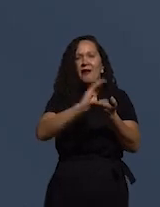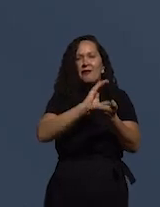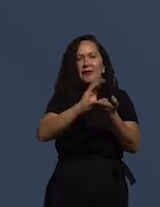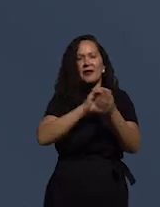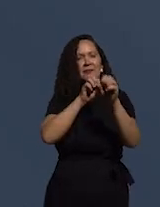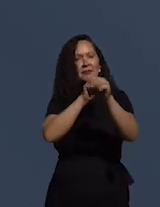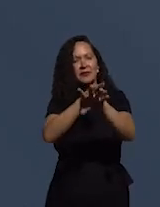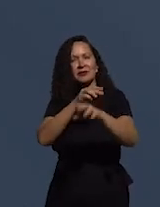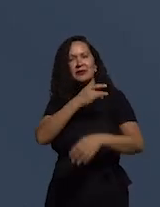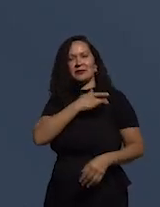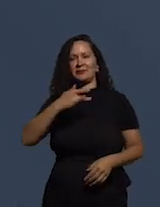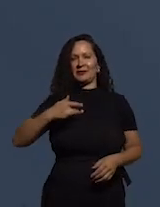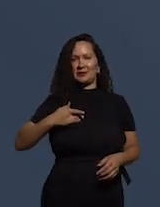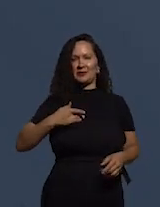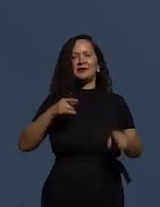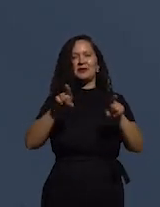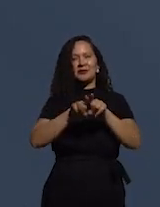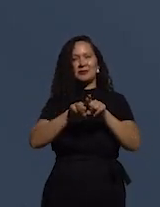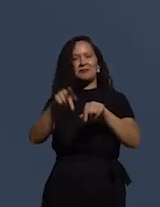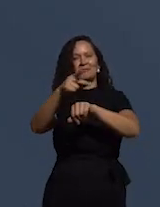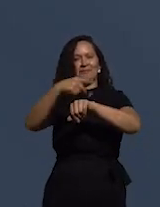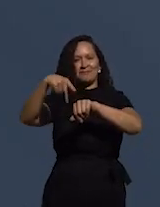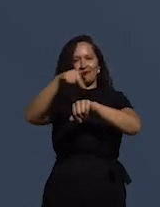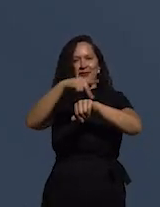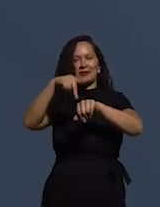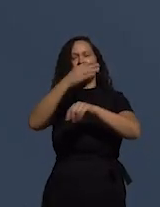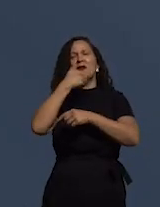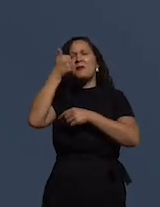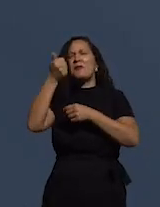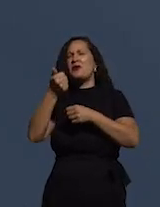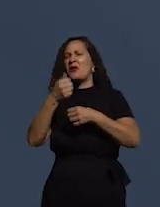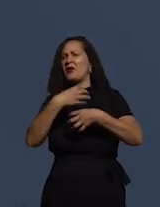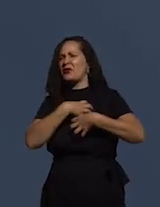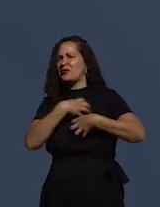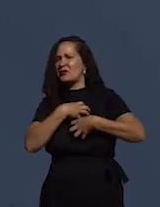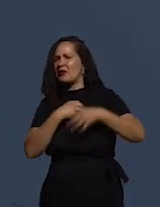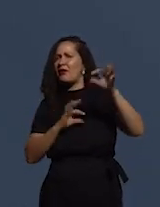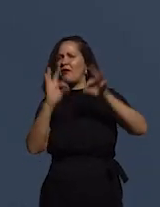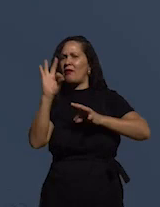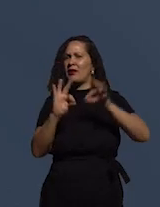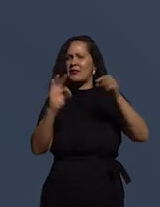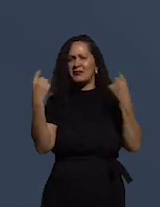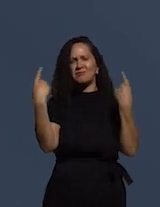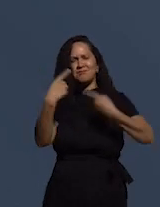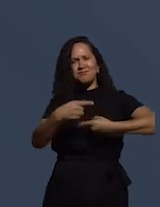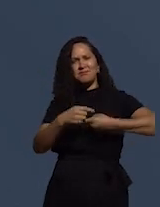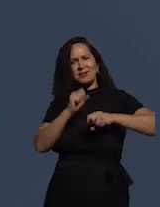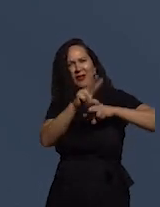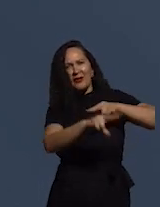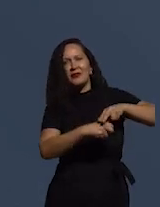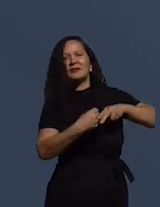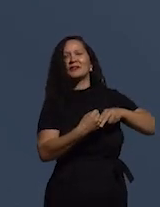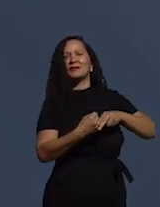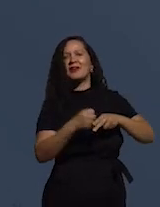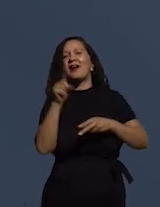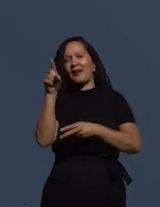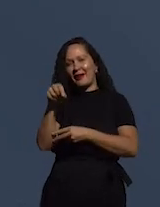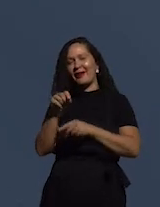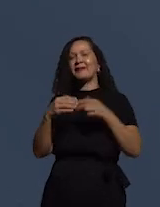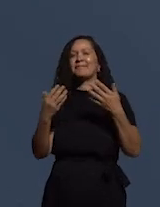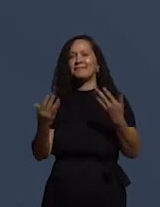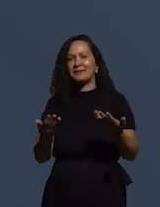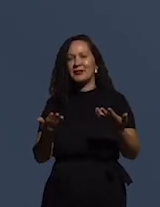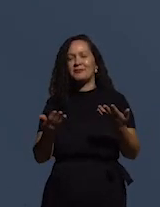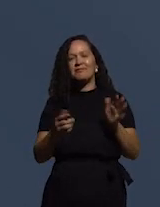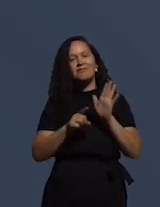e saúde no país. É essa a melhor forma de combater, de enfrentar a corrupção? Então,